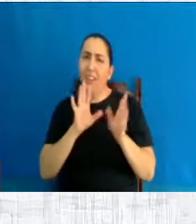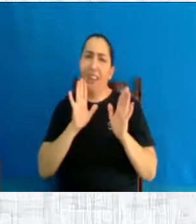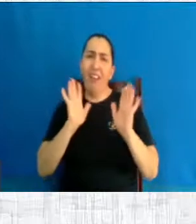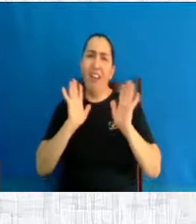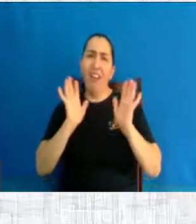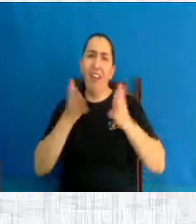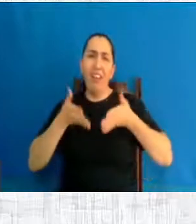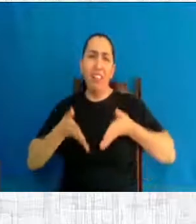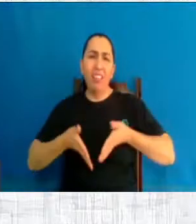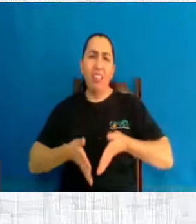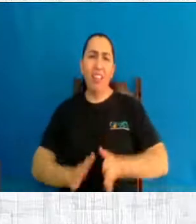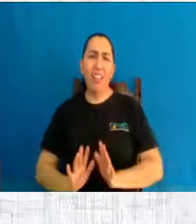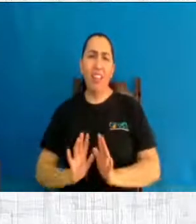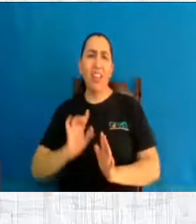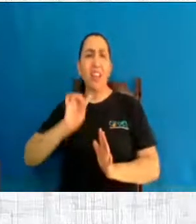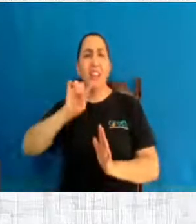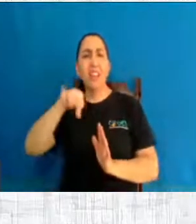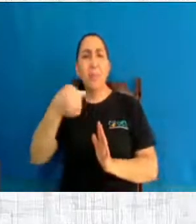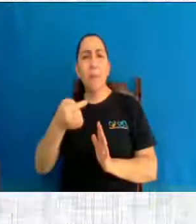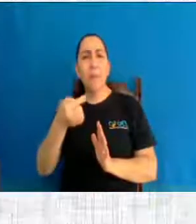deixa morrer depois. A frustração já aconteceu. Matar a...